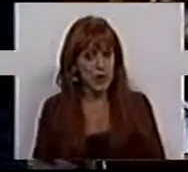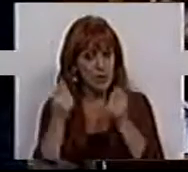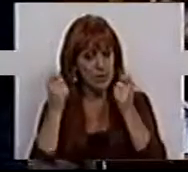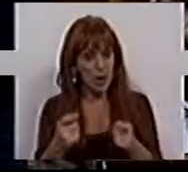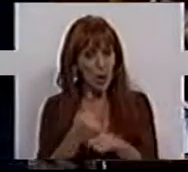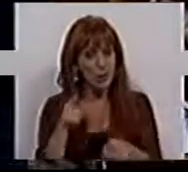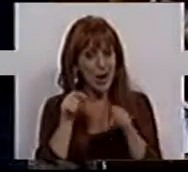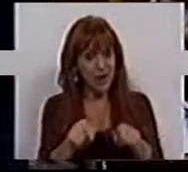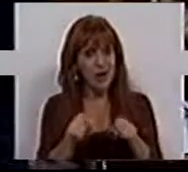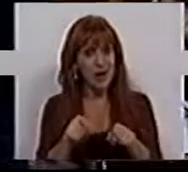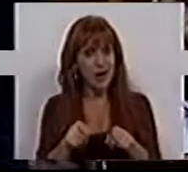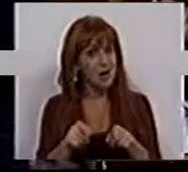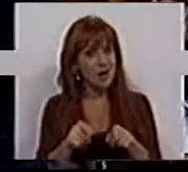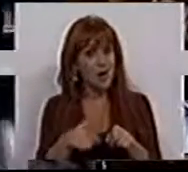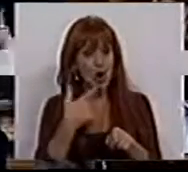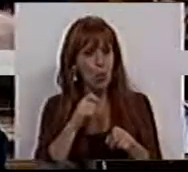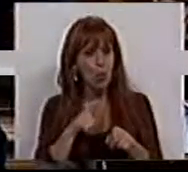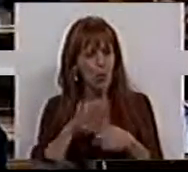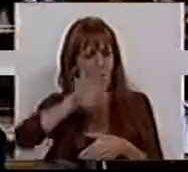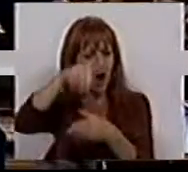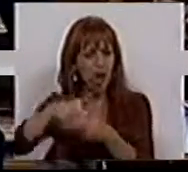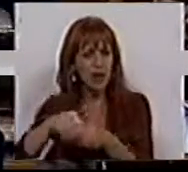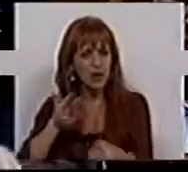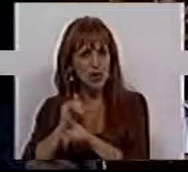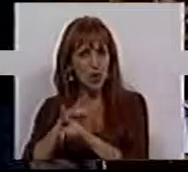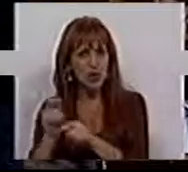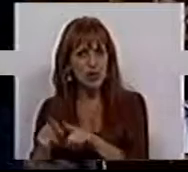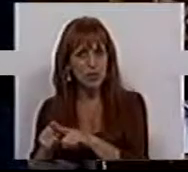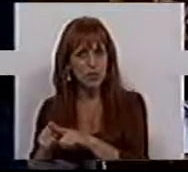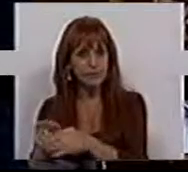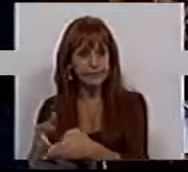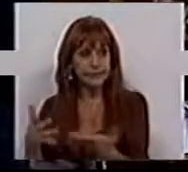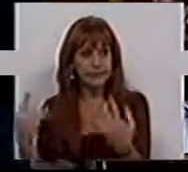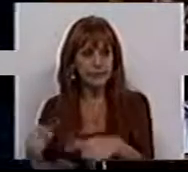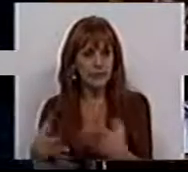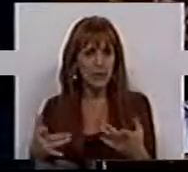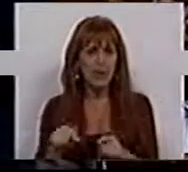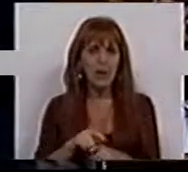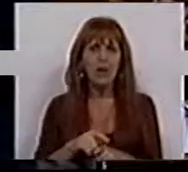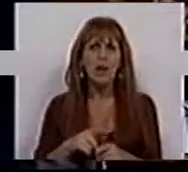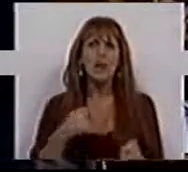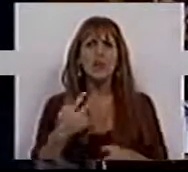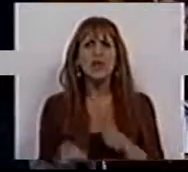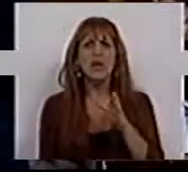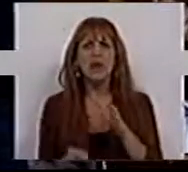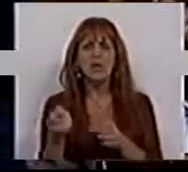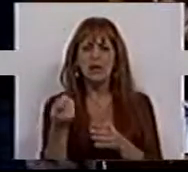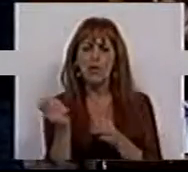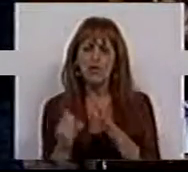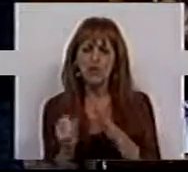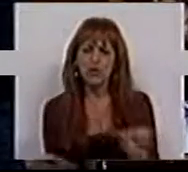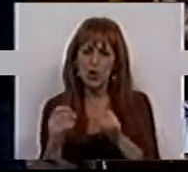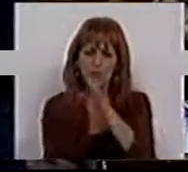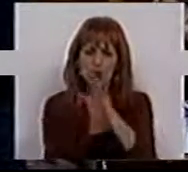investimento, porque eles não podem ser incluídos na legislação que atualmente existe. Isso é muito patente quando se criam novos